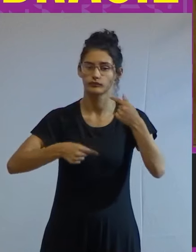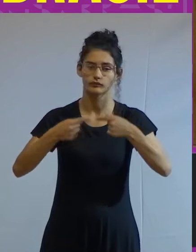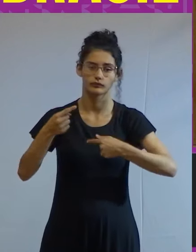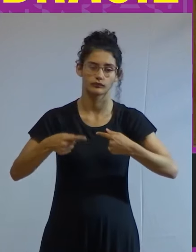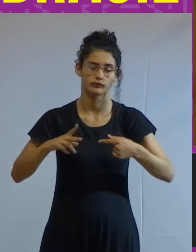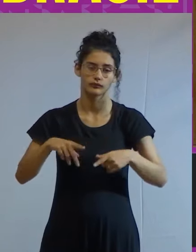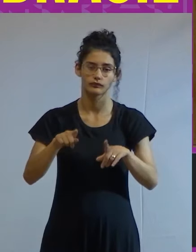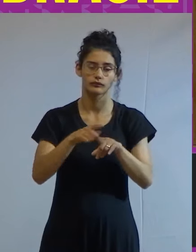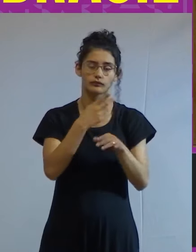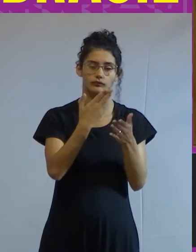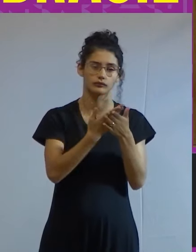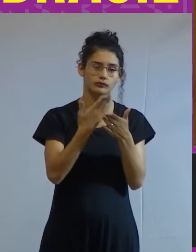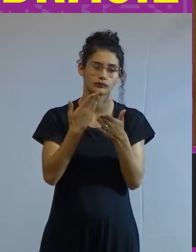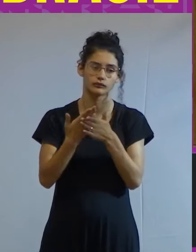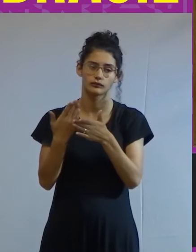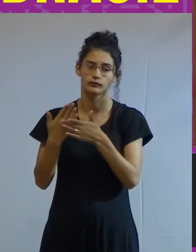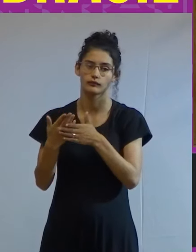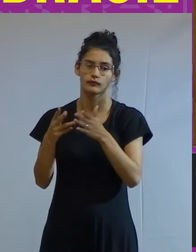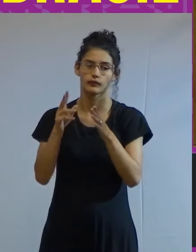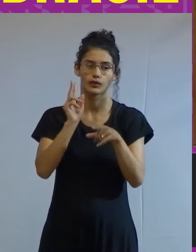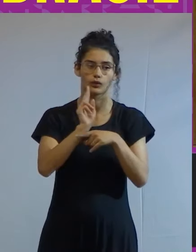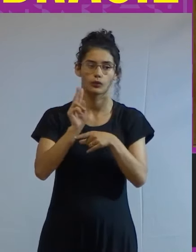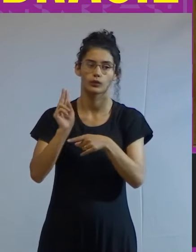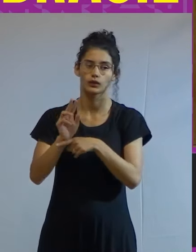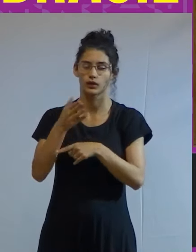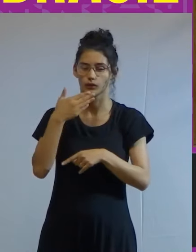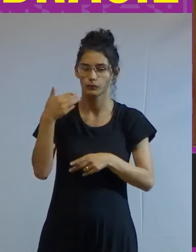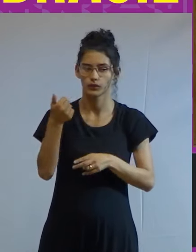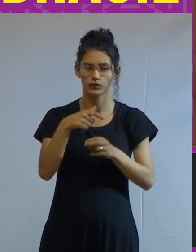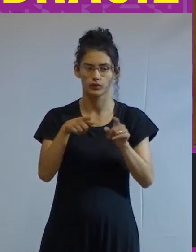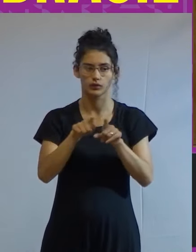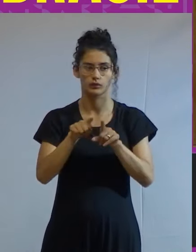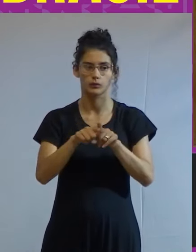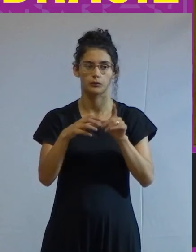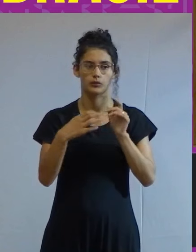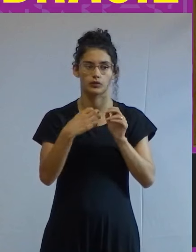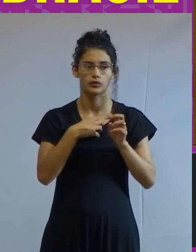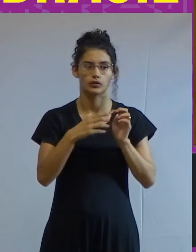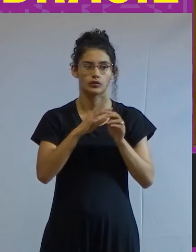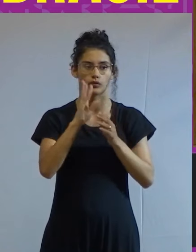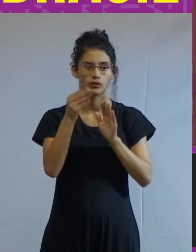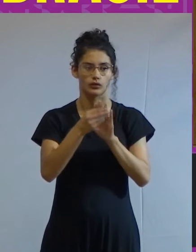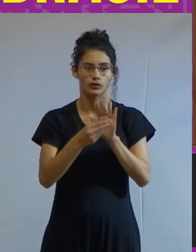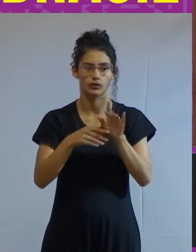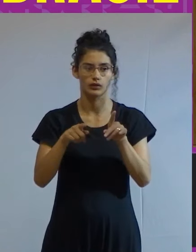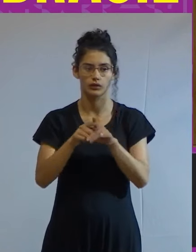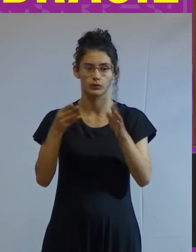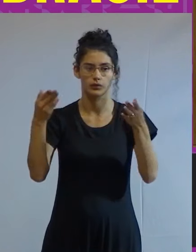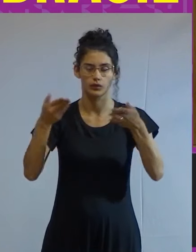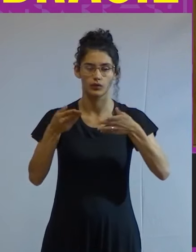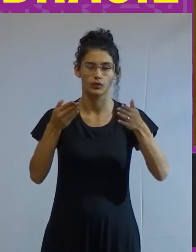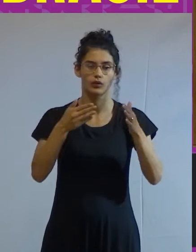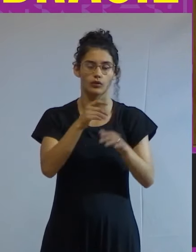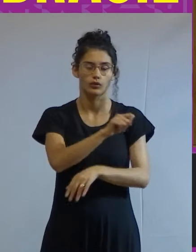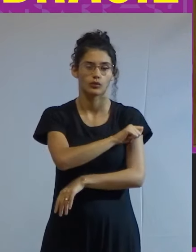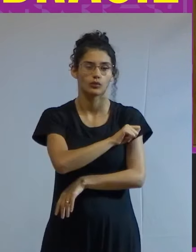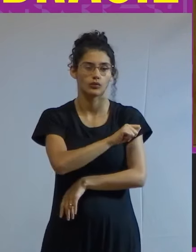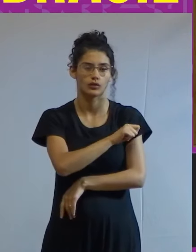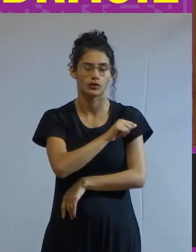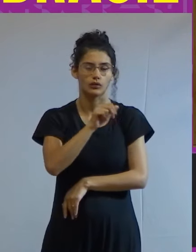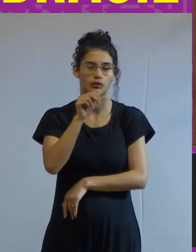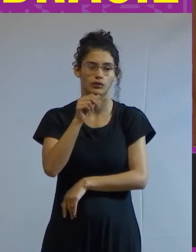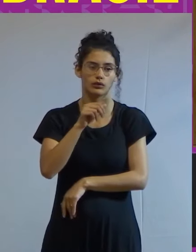permanência estudantil em defesa de cuja melhoria por sinal colocam-se em greve hoje os estudantes desta